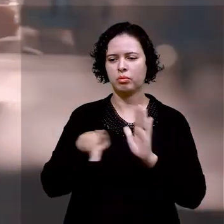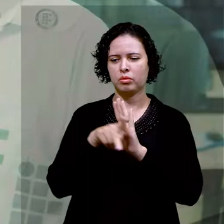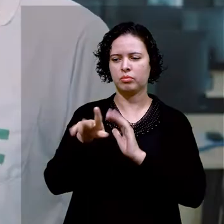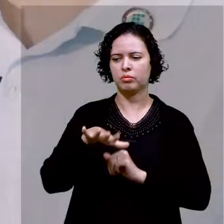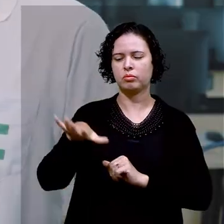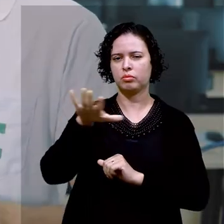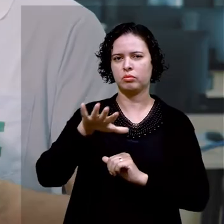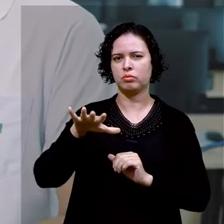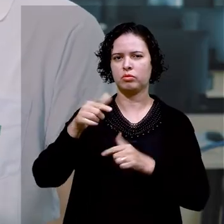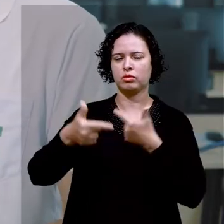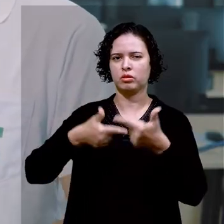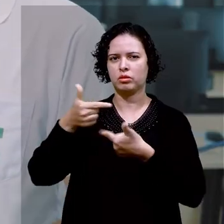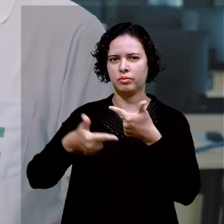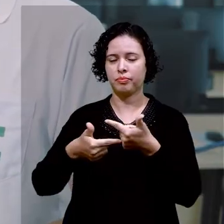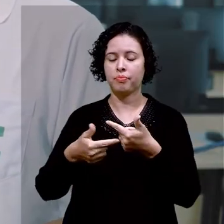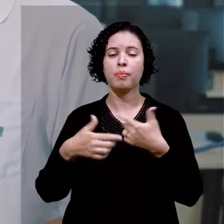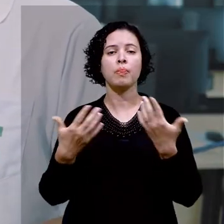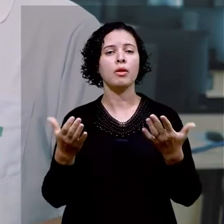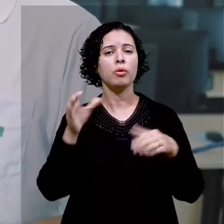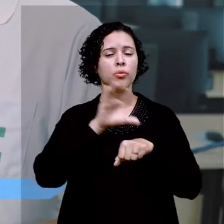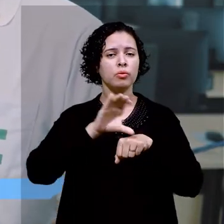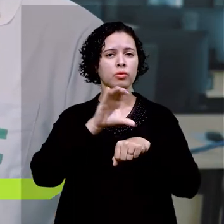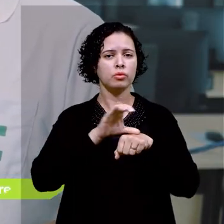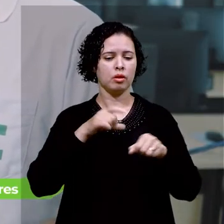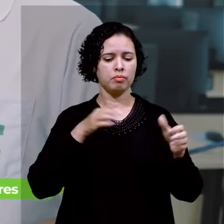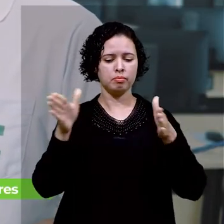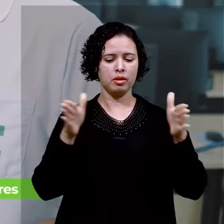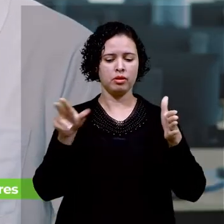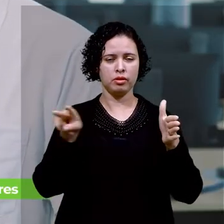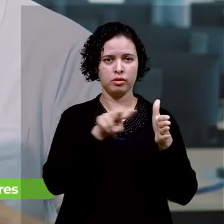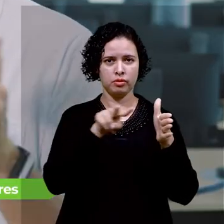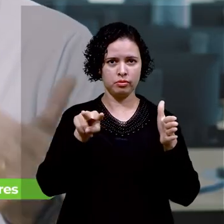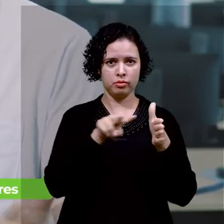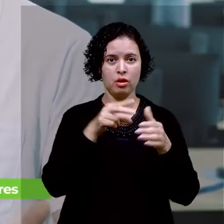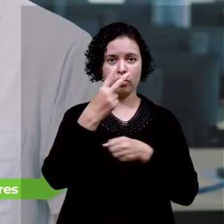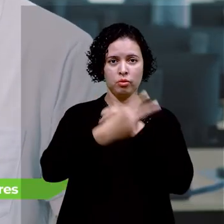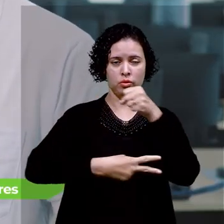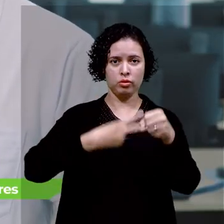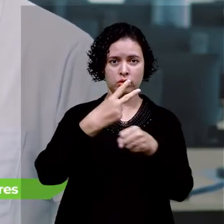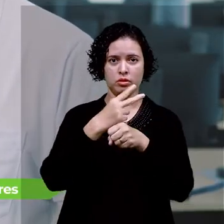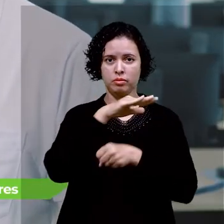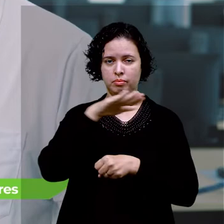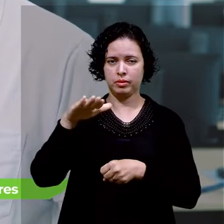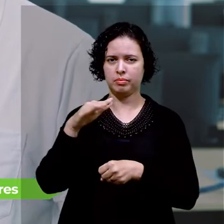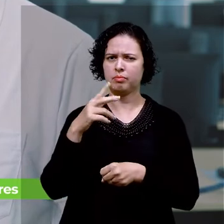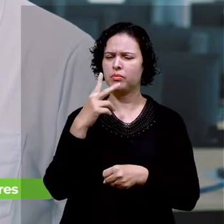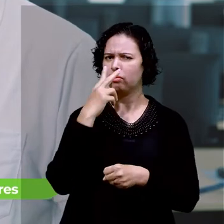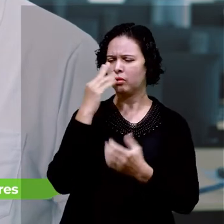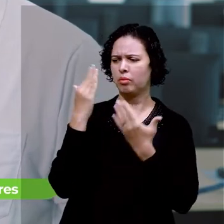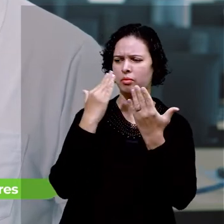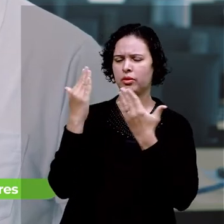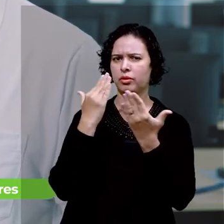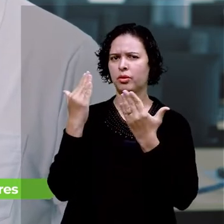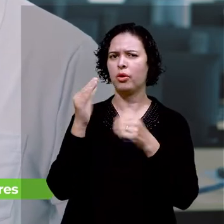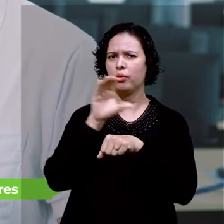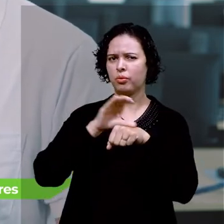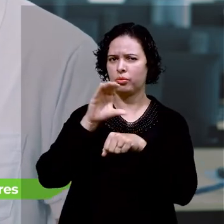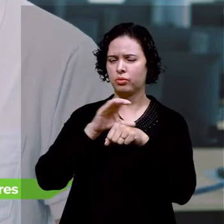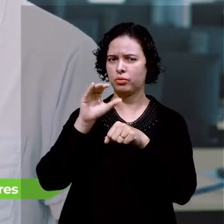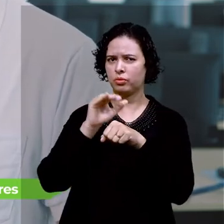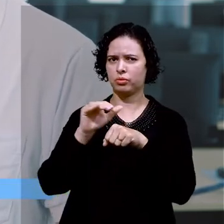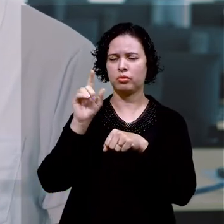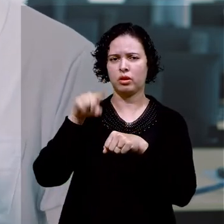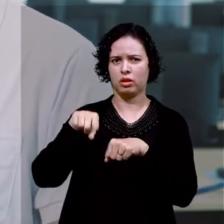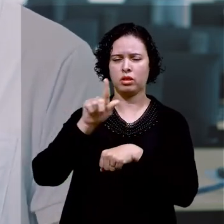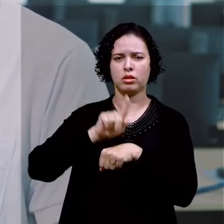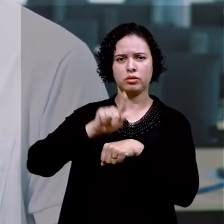do trabalho. Nosso curso tem uma duração de dois anos e meio. Se a gente comparar com um curso, por exemplo, de graduação, de